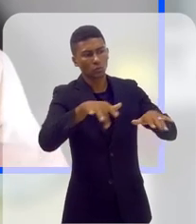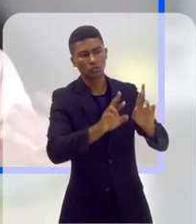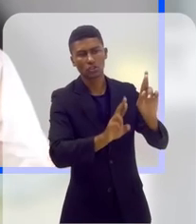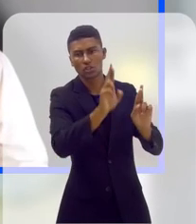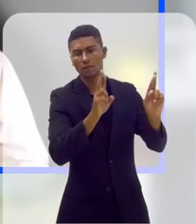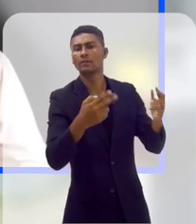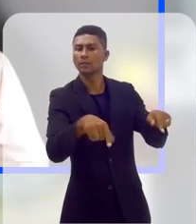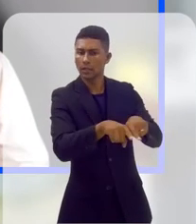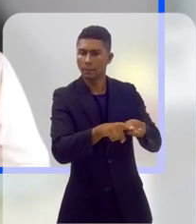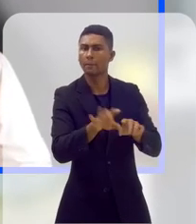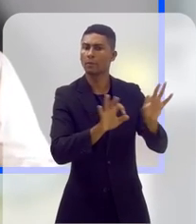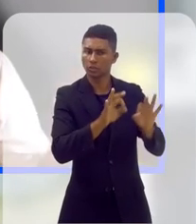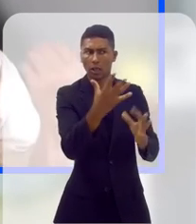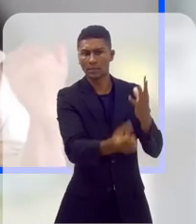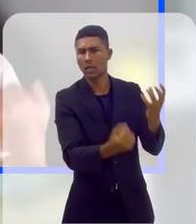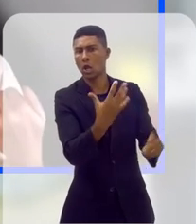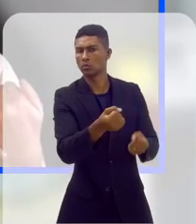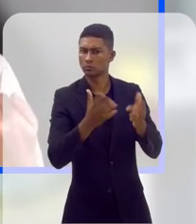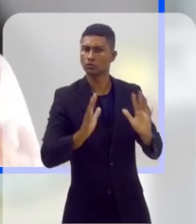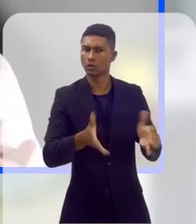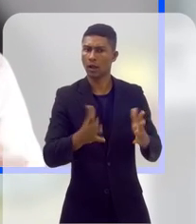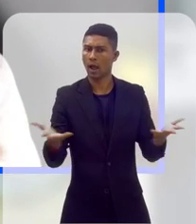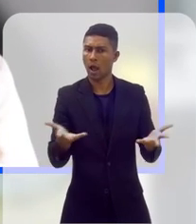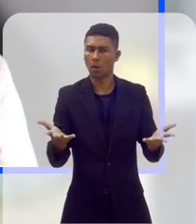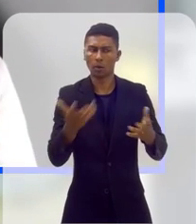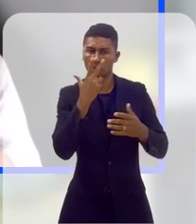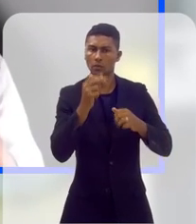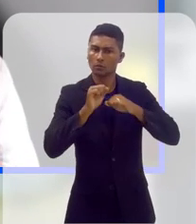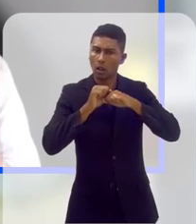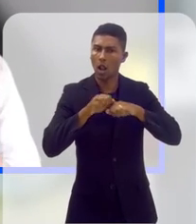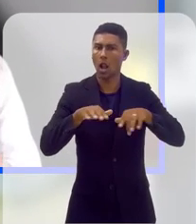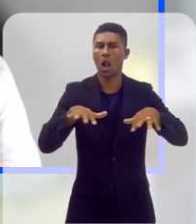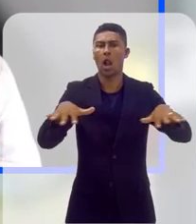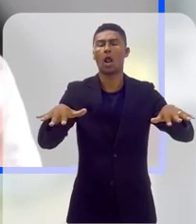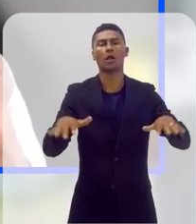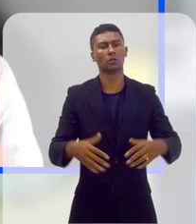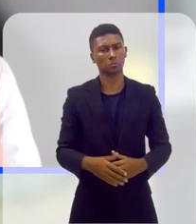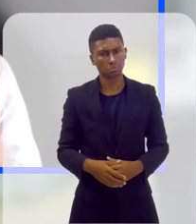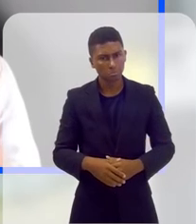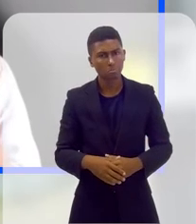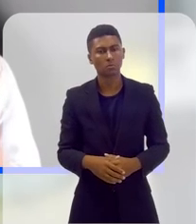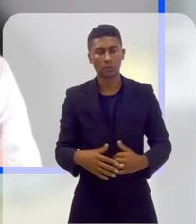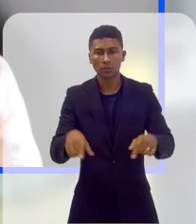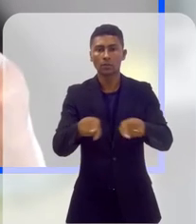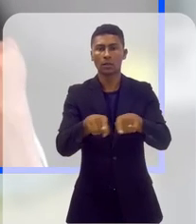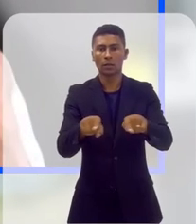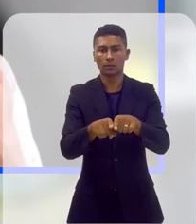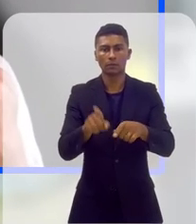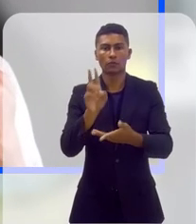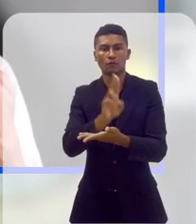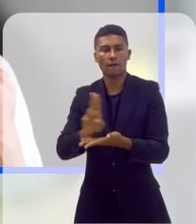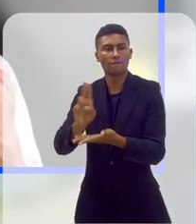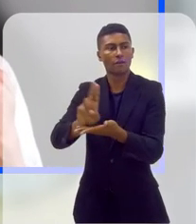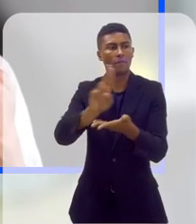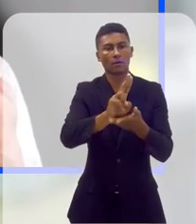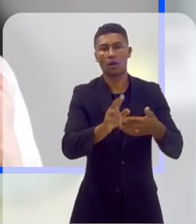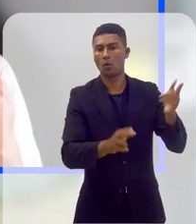pedidos de outras universidades, inclusive de outros países. Semana passada tivemos uma reunião com um grupo de reitores da